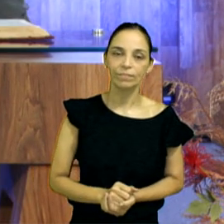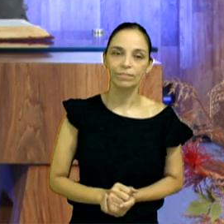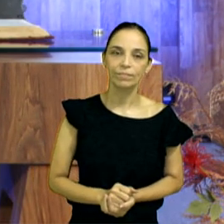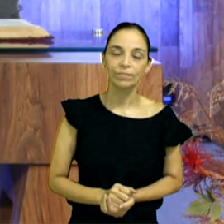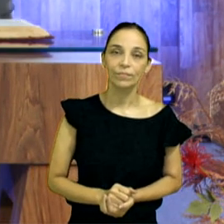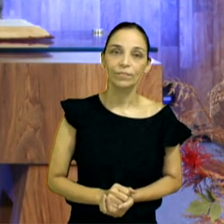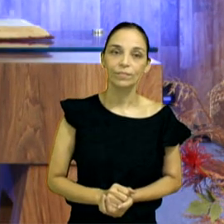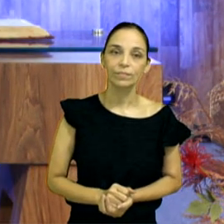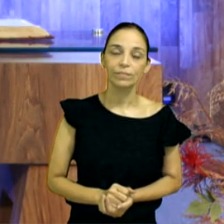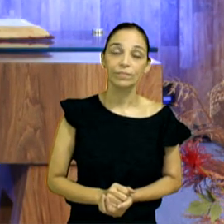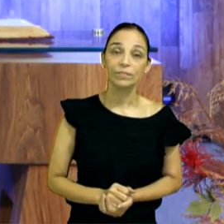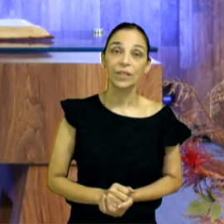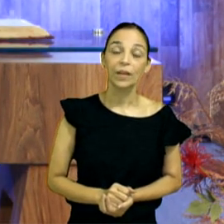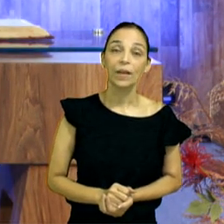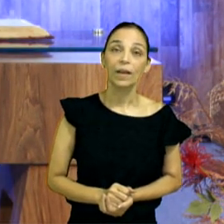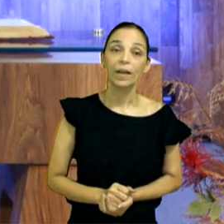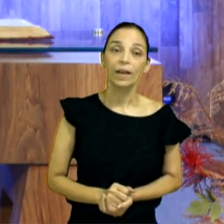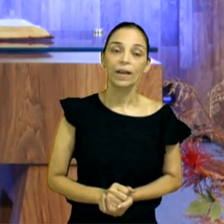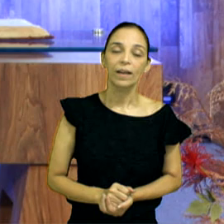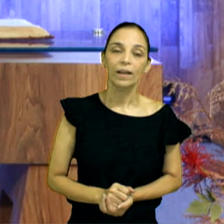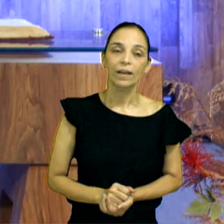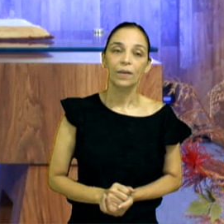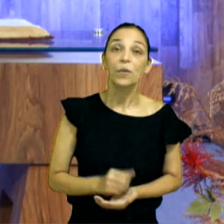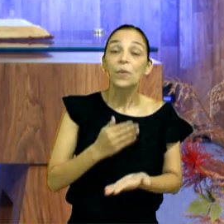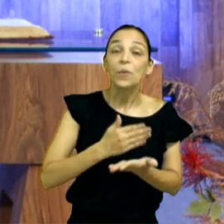porque a palavra de Deus diz, que o princípio da sabedoria é,